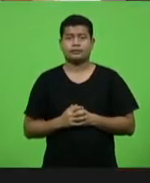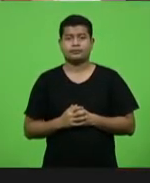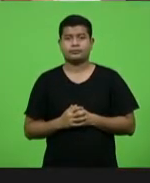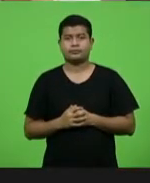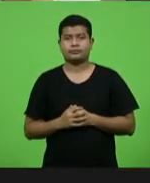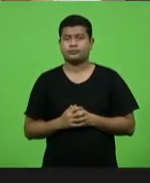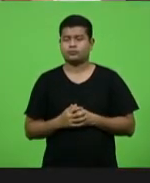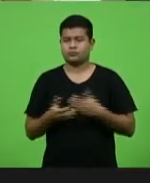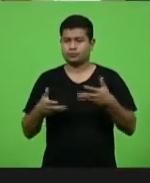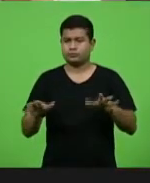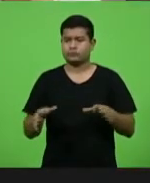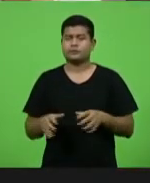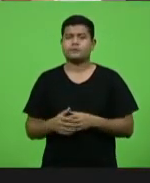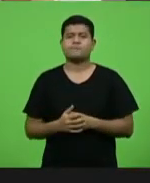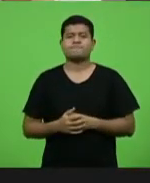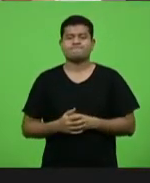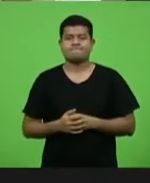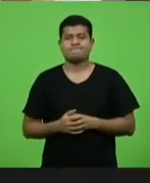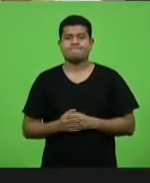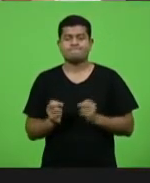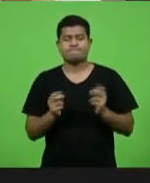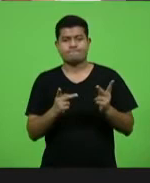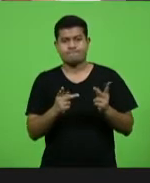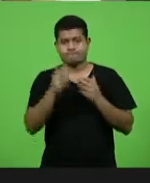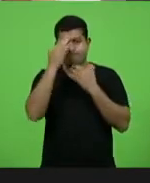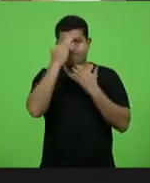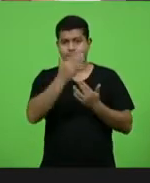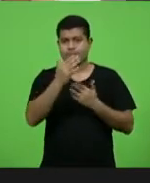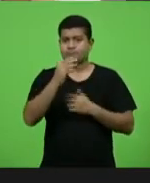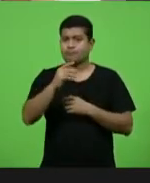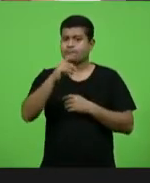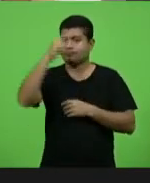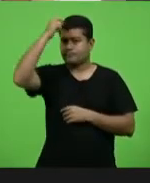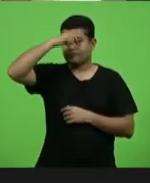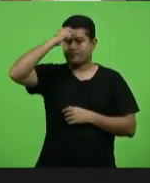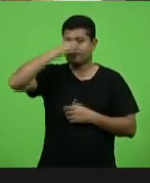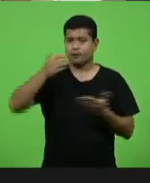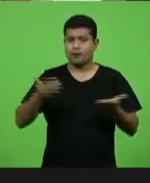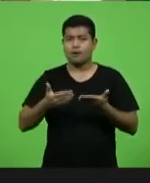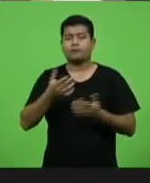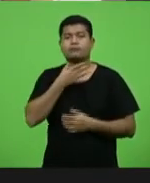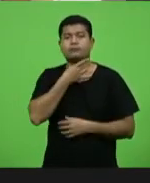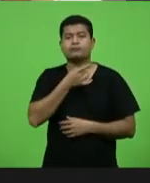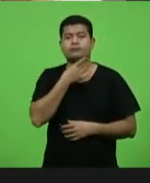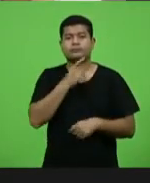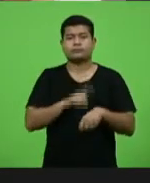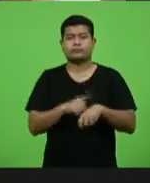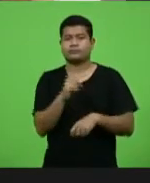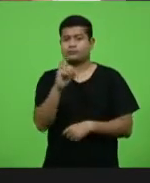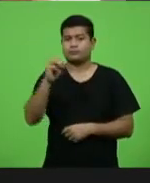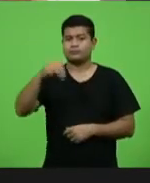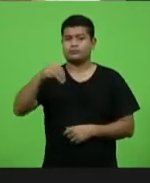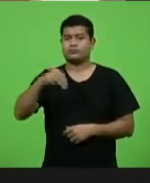Não? Ok. Obrigado, deputado Maurício. Vou adirar com o Balchini por 10 minutos, deputado.